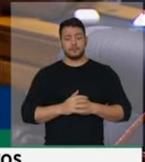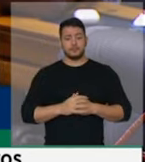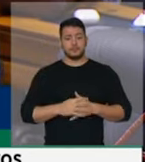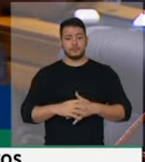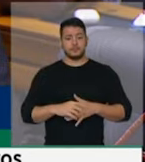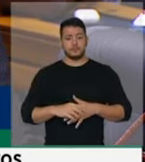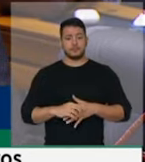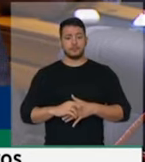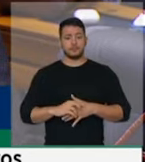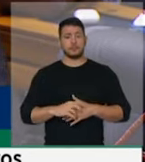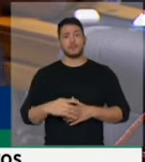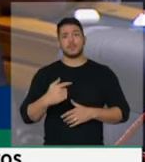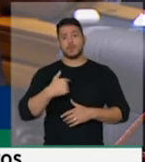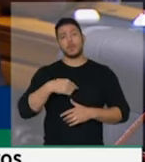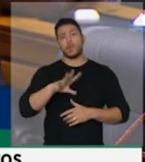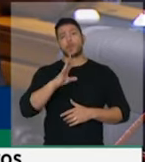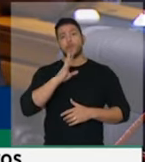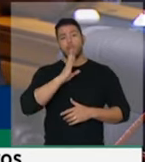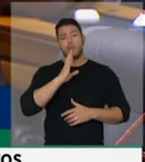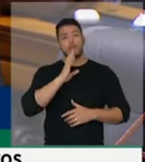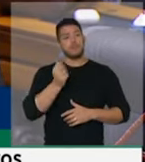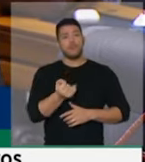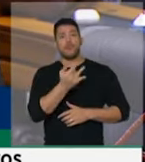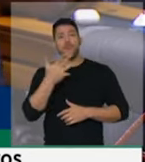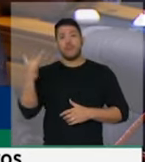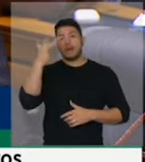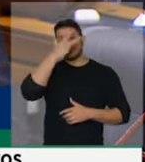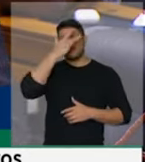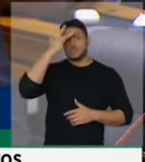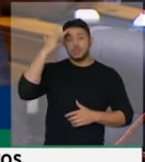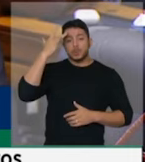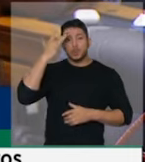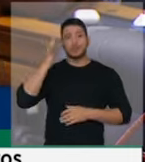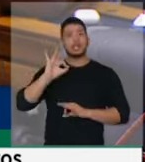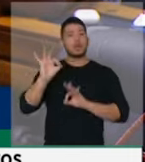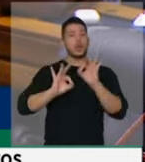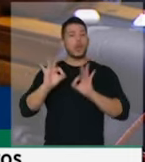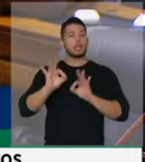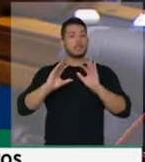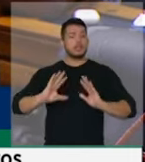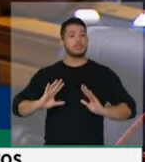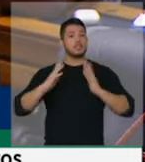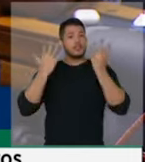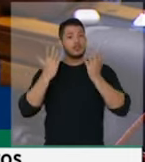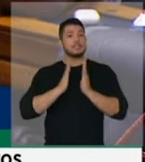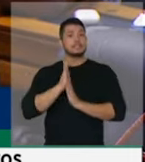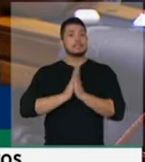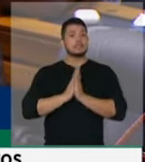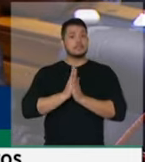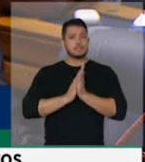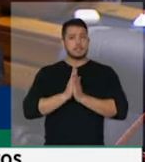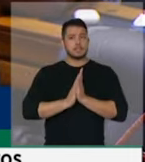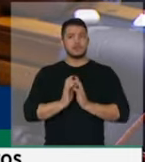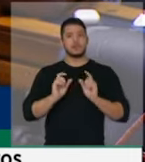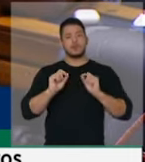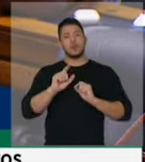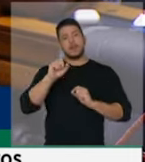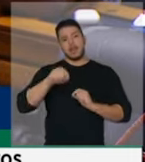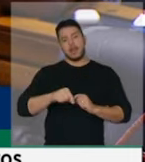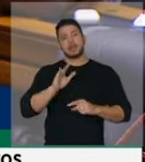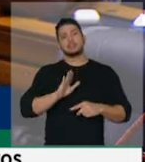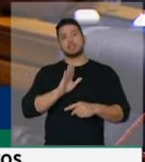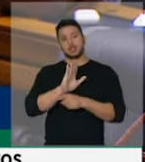produtores de eventos e que eles estão muito ansiosos por essa boia de salva-vidas